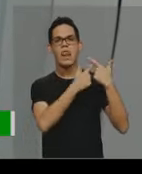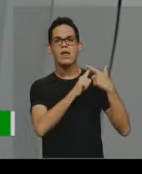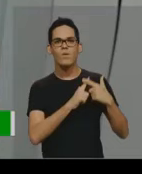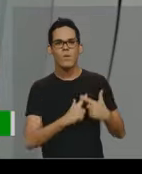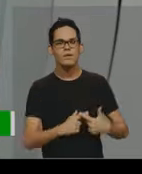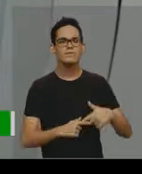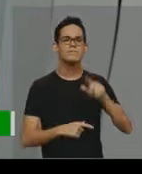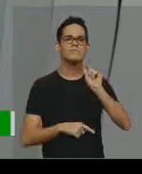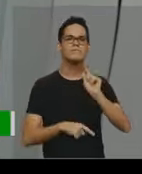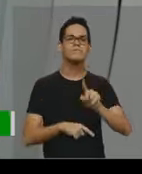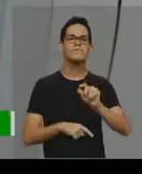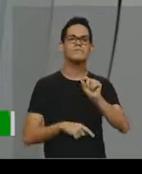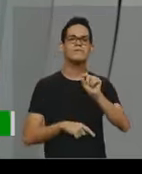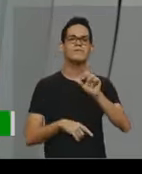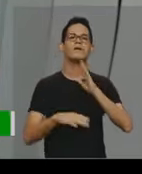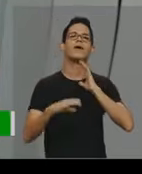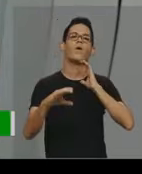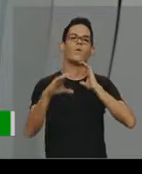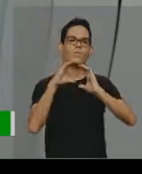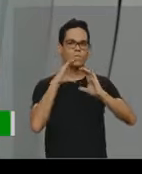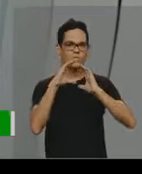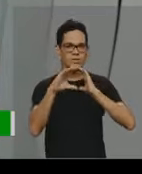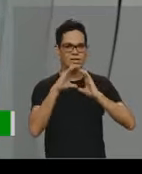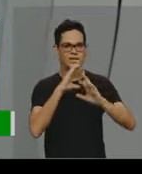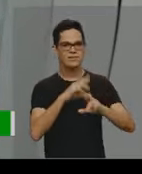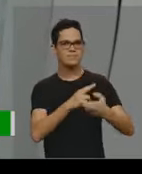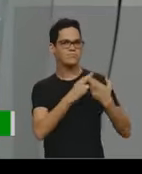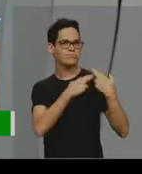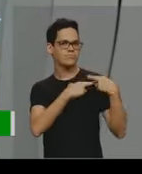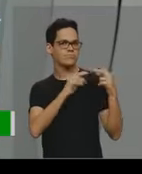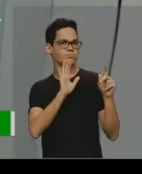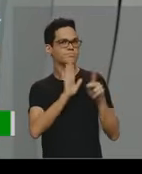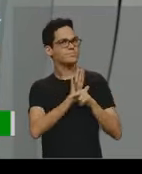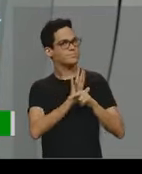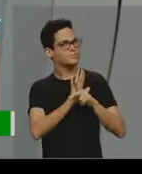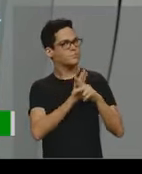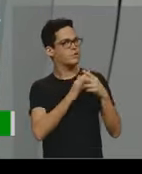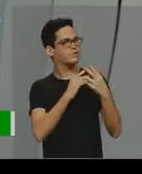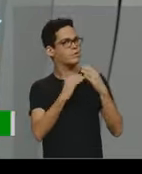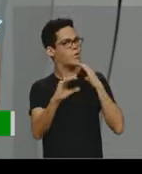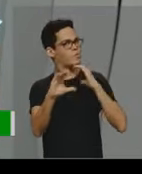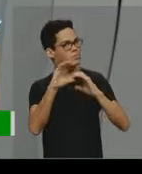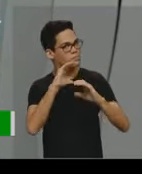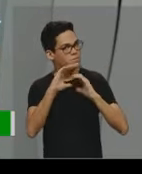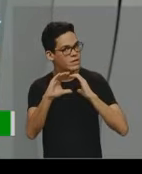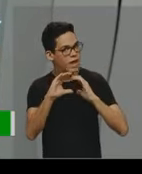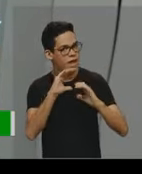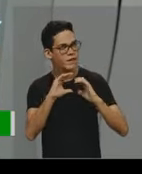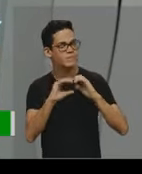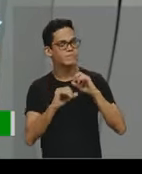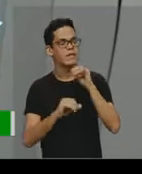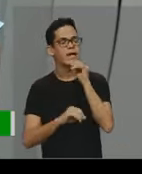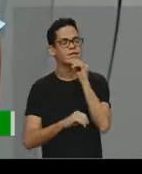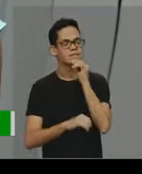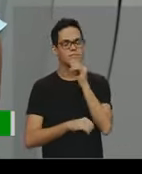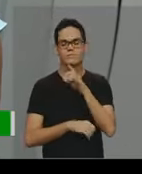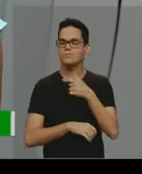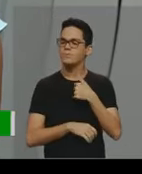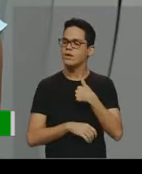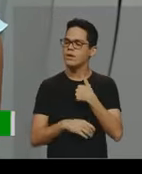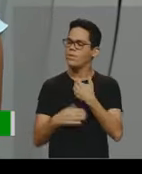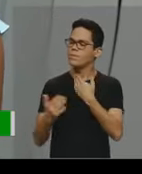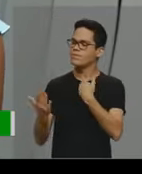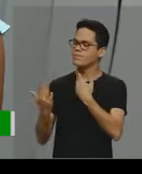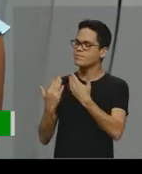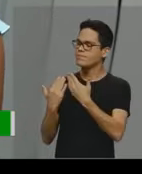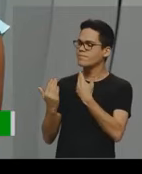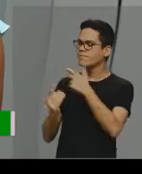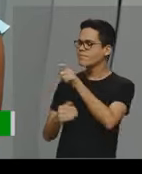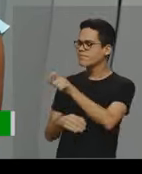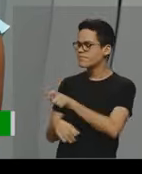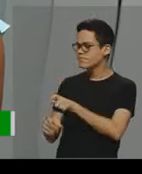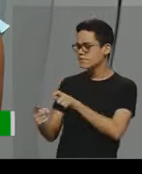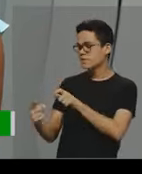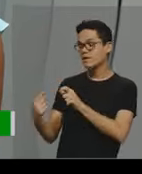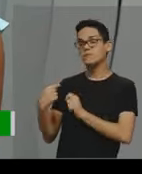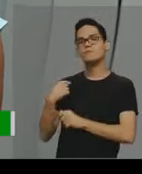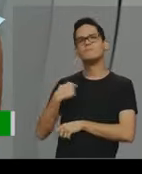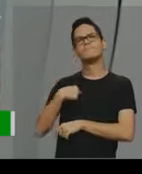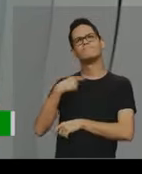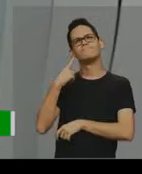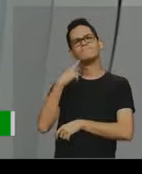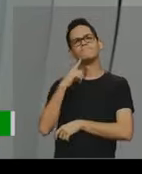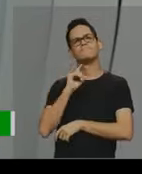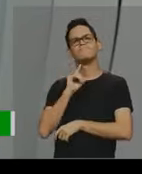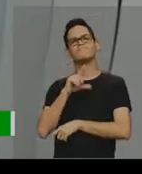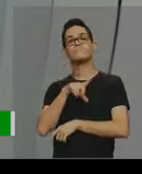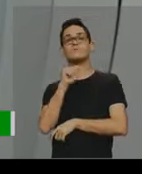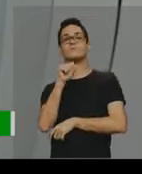comunicar mesmo, então, dependendo da pessoa com a qual eu estou conversando, eu escolho uma variedade linguística.